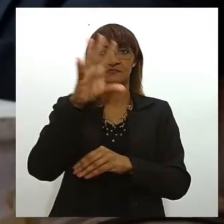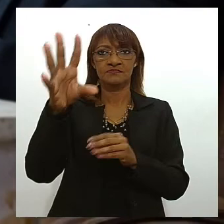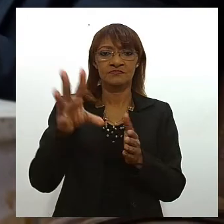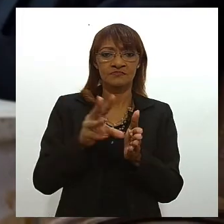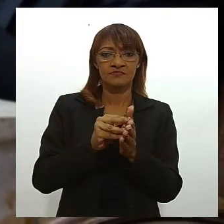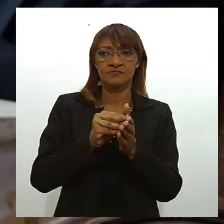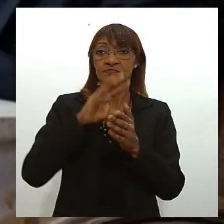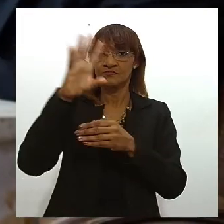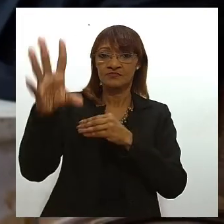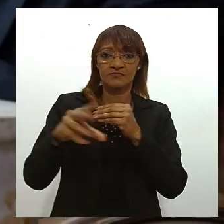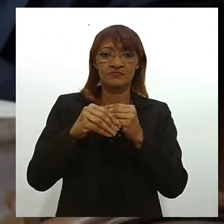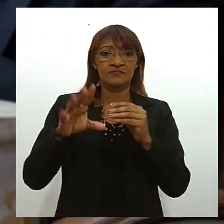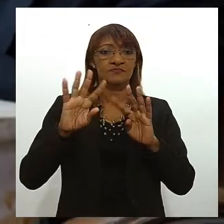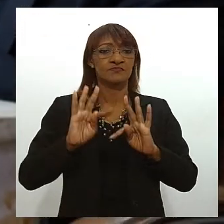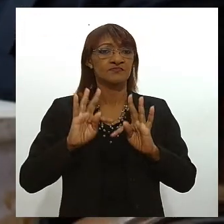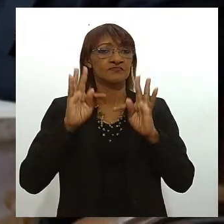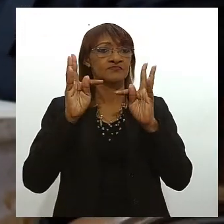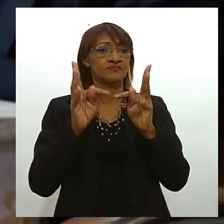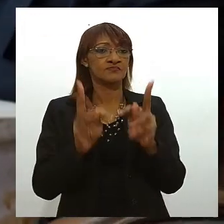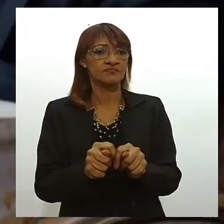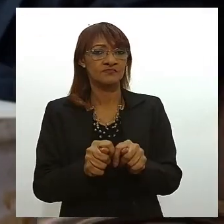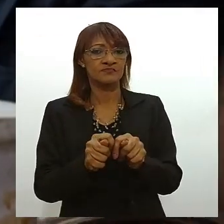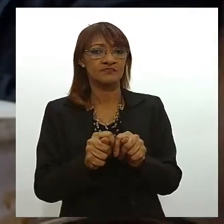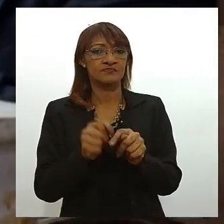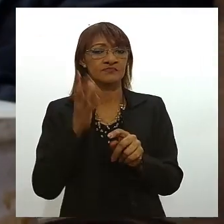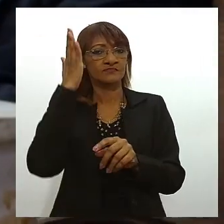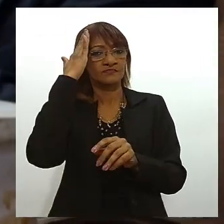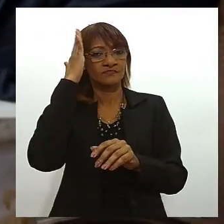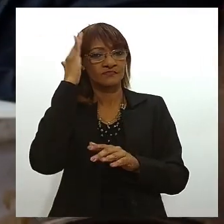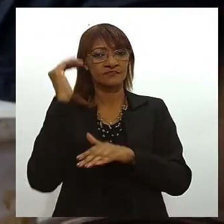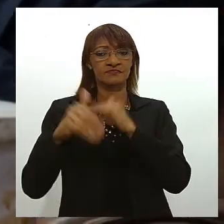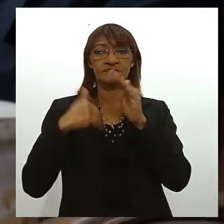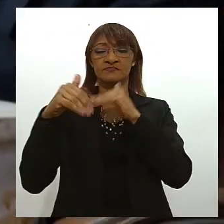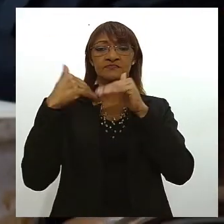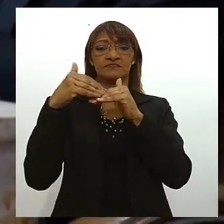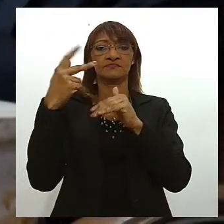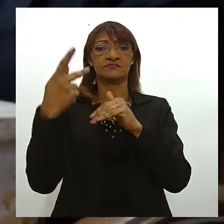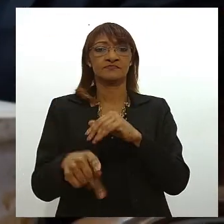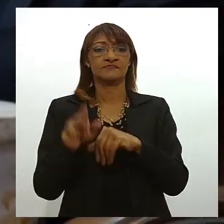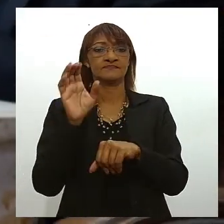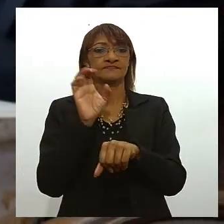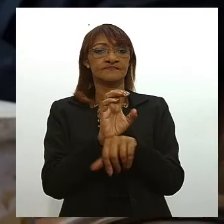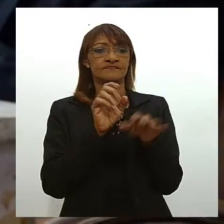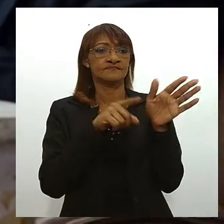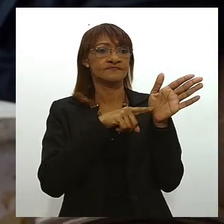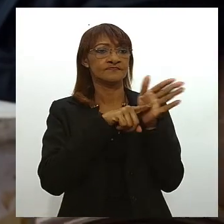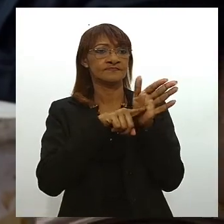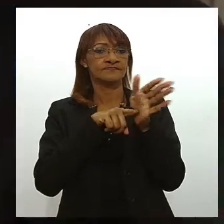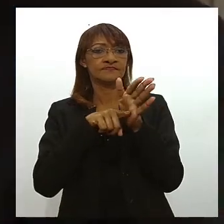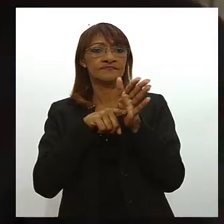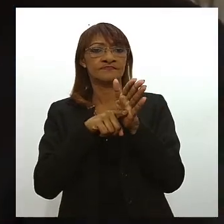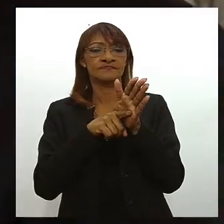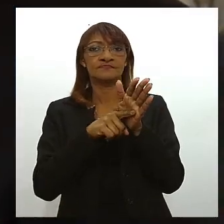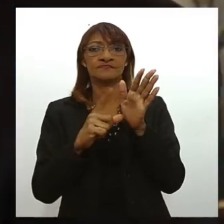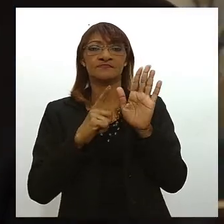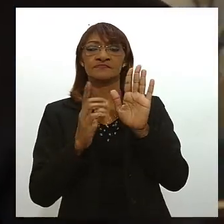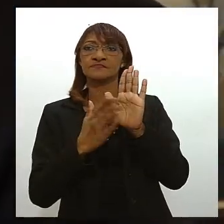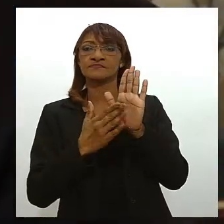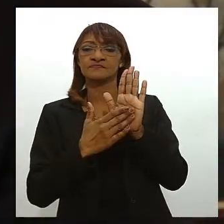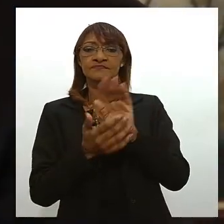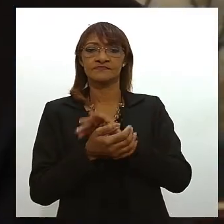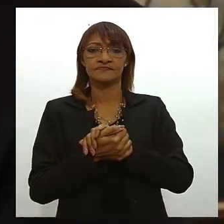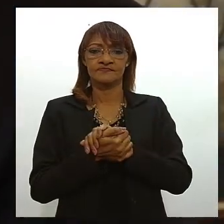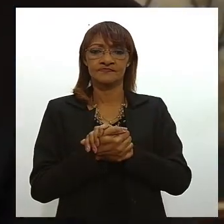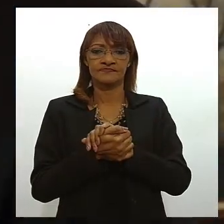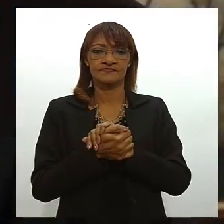tudo para entender a dinâmica do desenvolvimento estadual e elaborar os estudos propositivos o plano ele